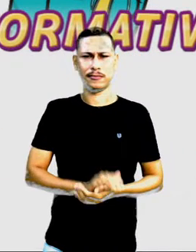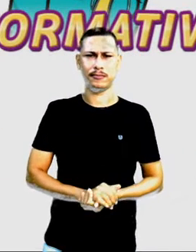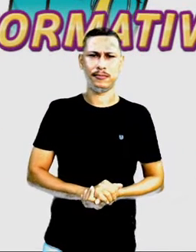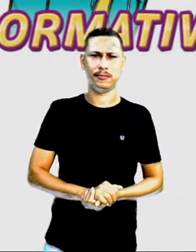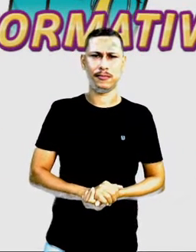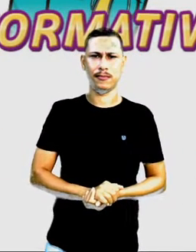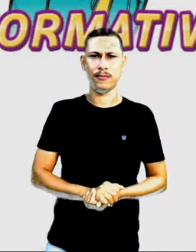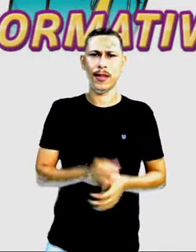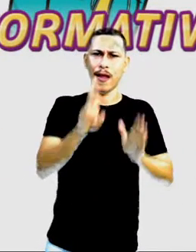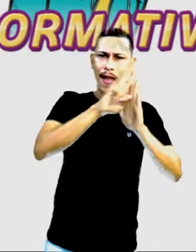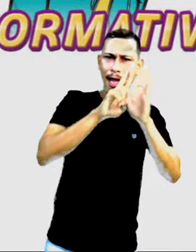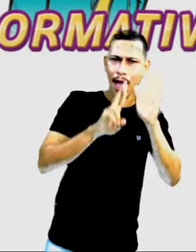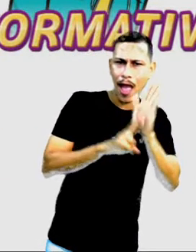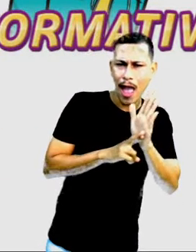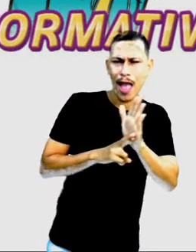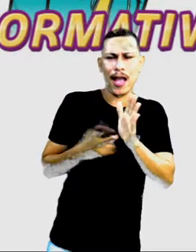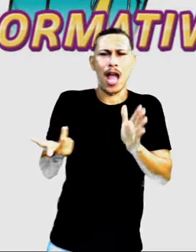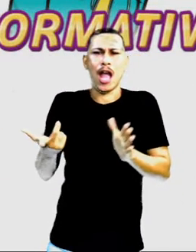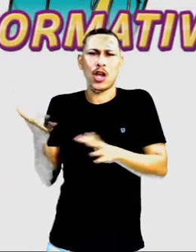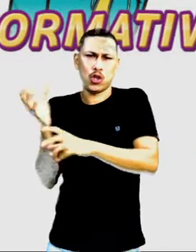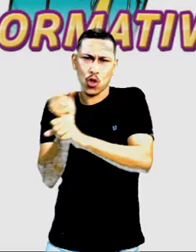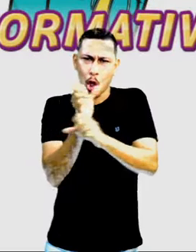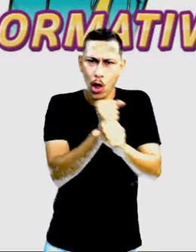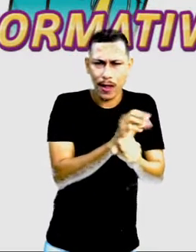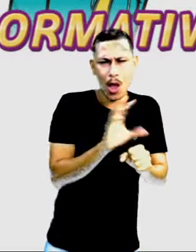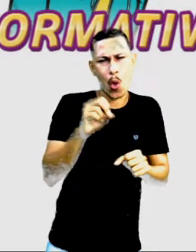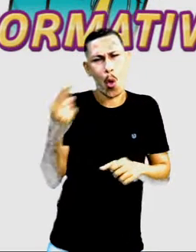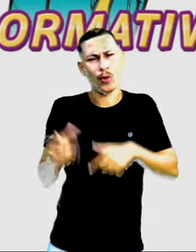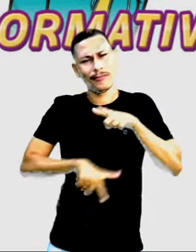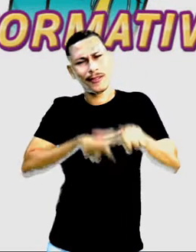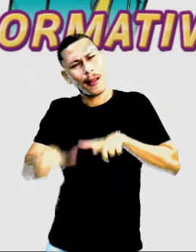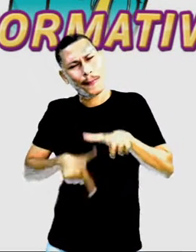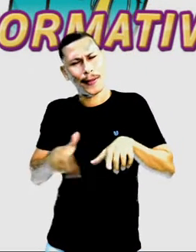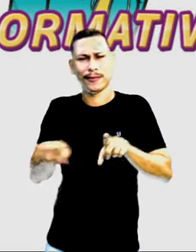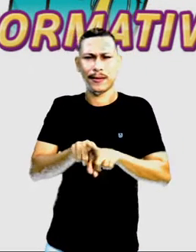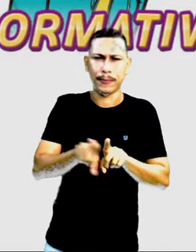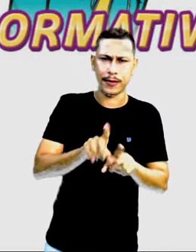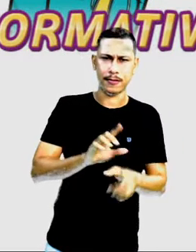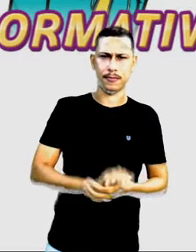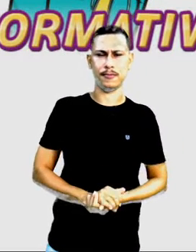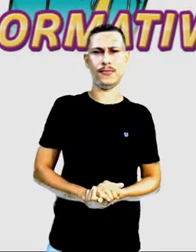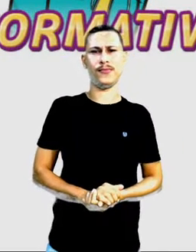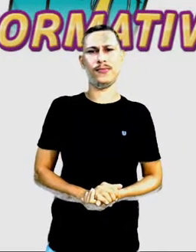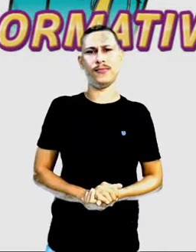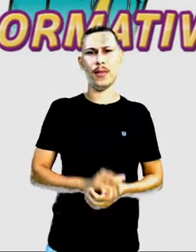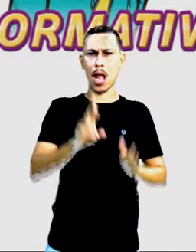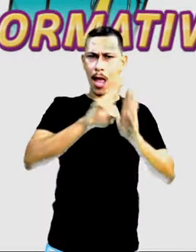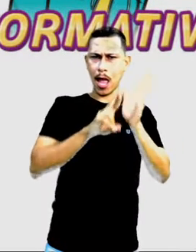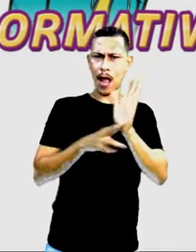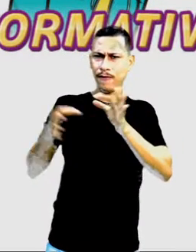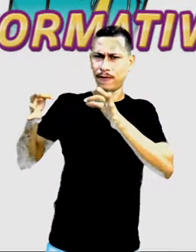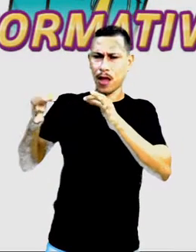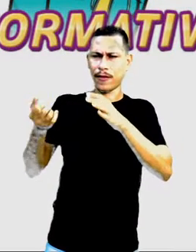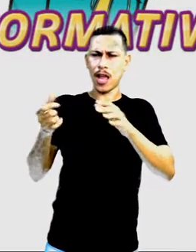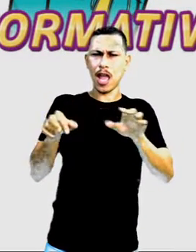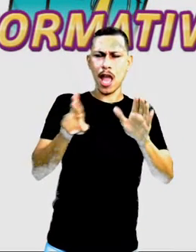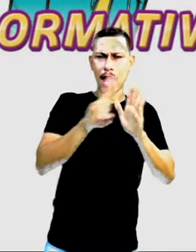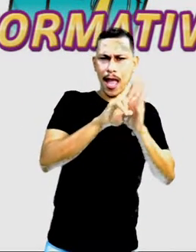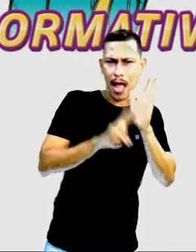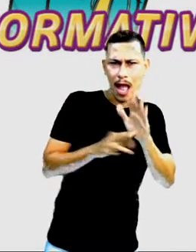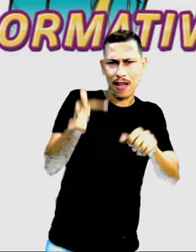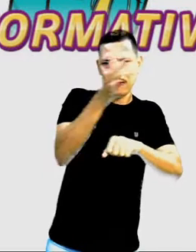conseguir uma boa nota ou uma boa promoção no trabalho. E regras formais ou informais